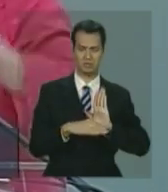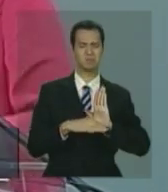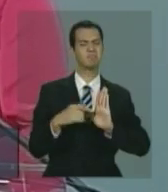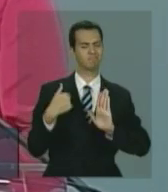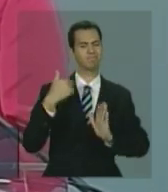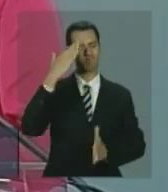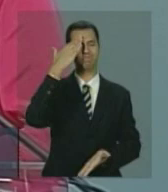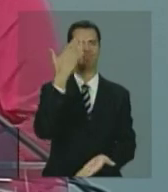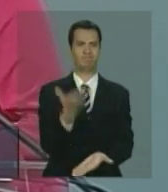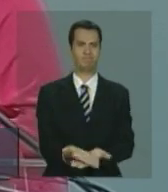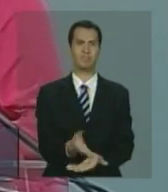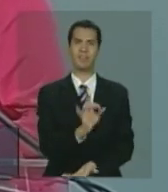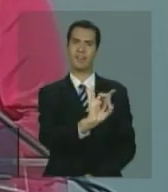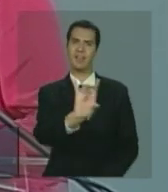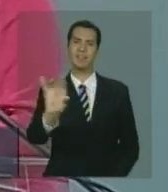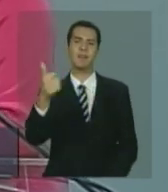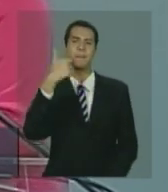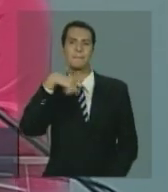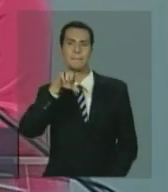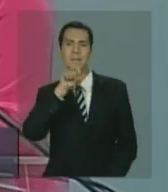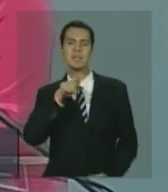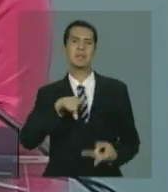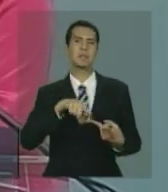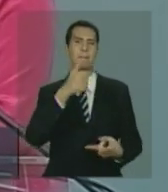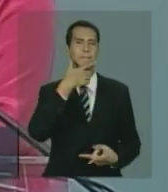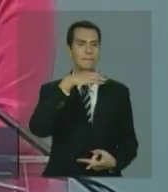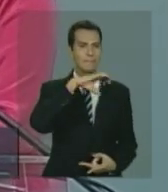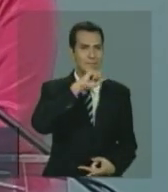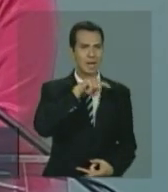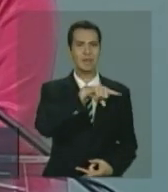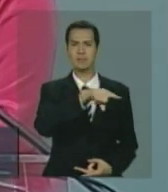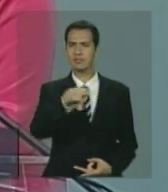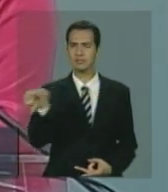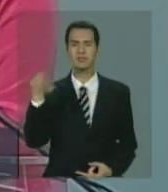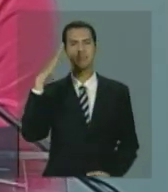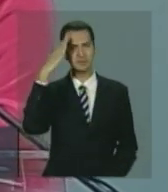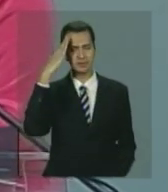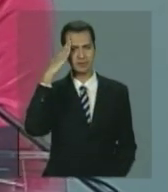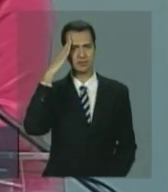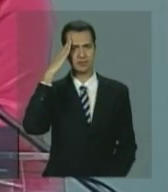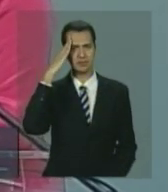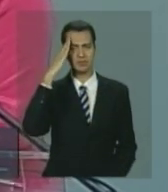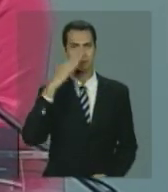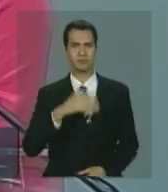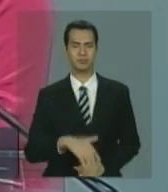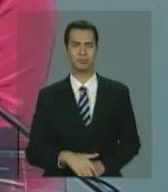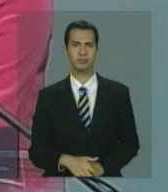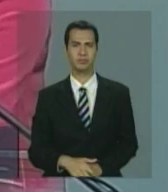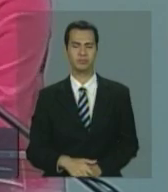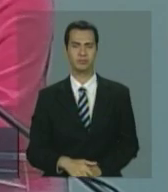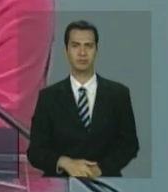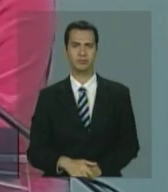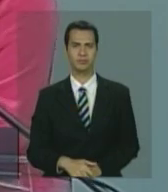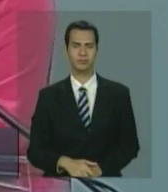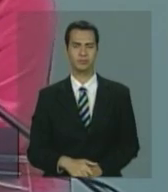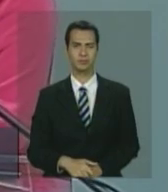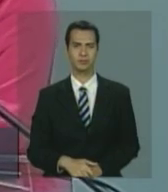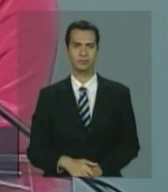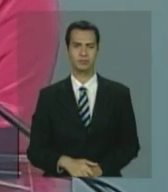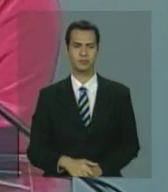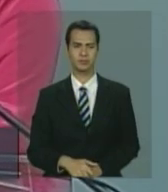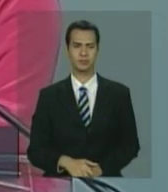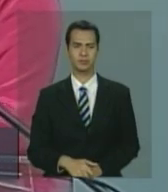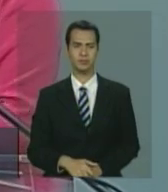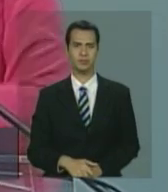Cada mãe aqui, cada pai sabe que está em questão aqui, não é se